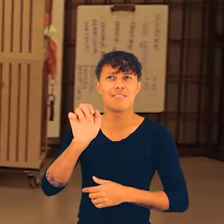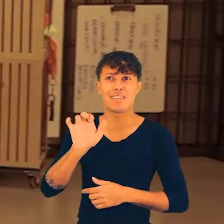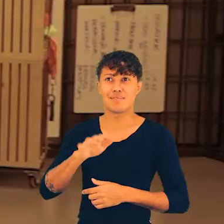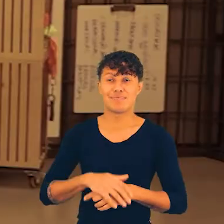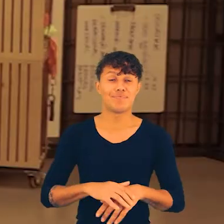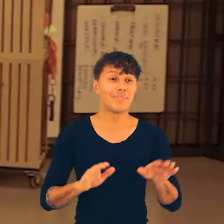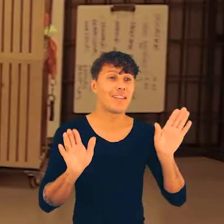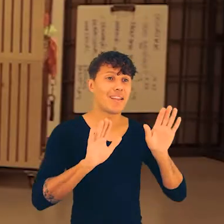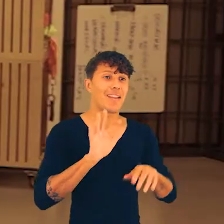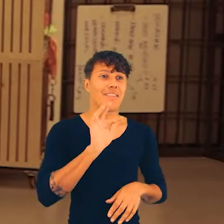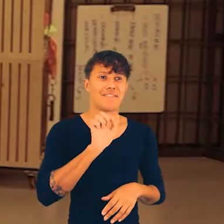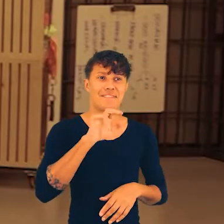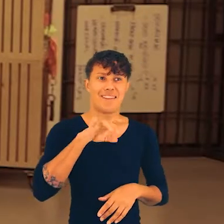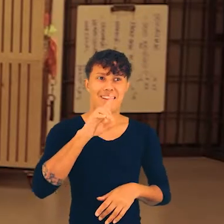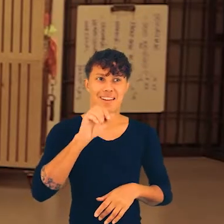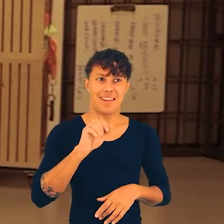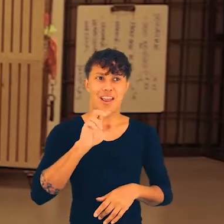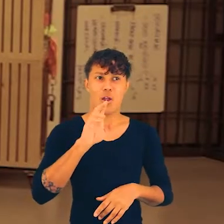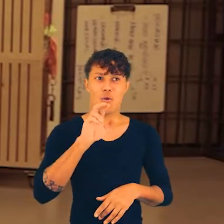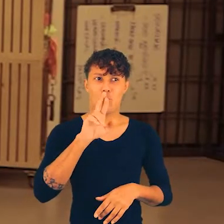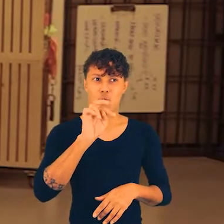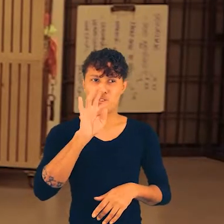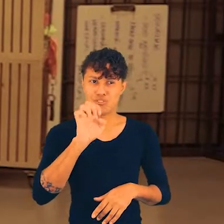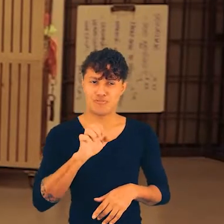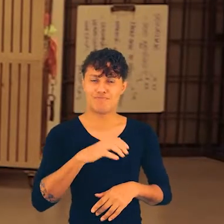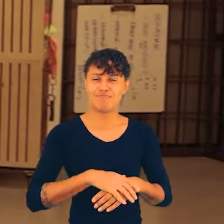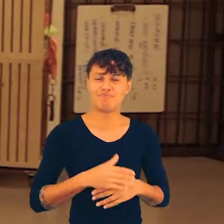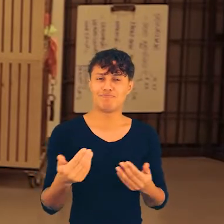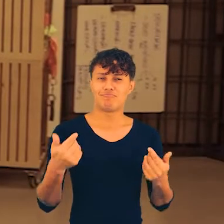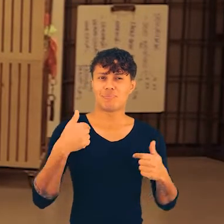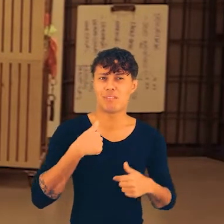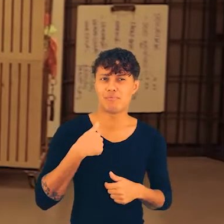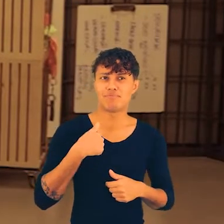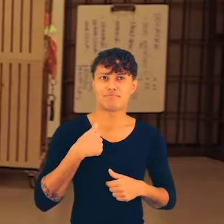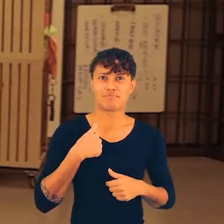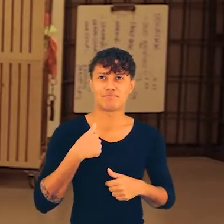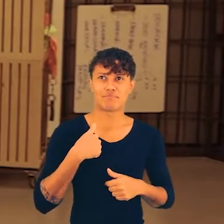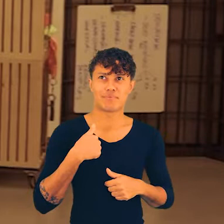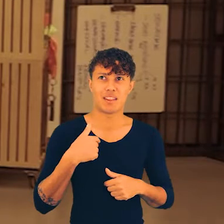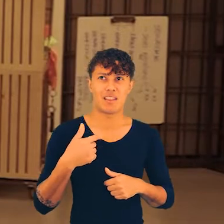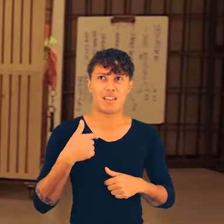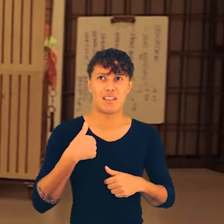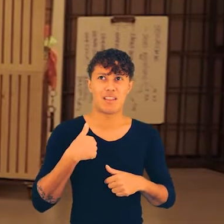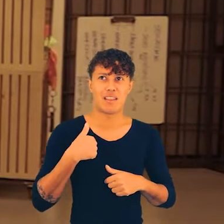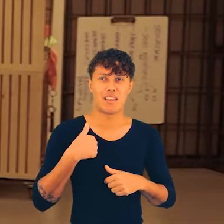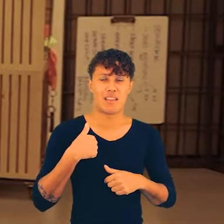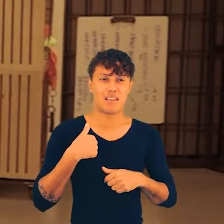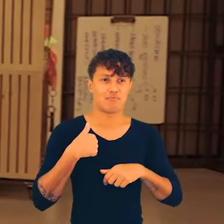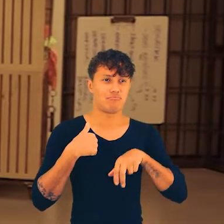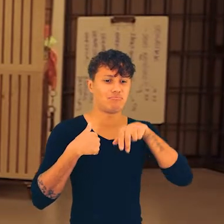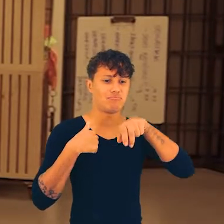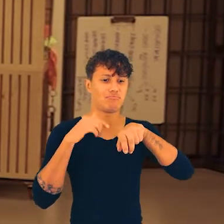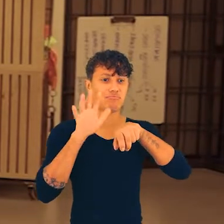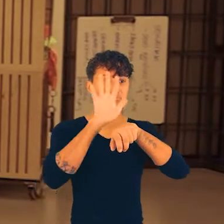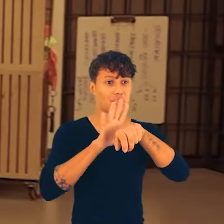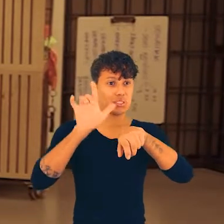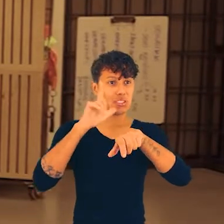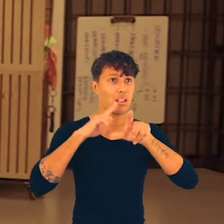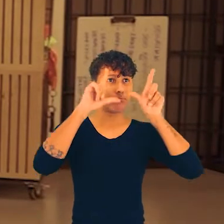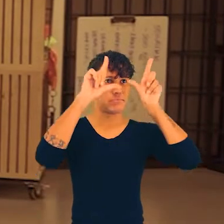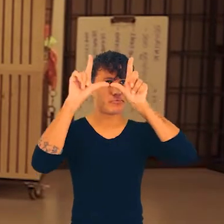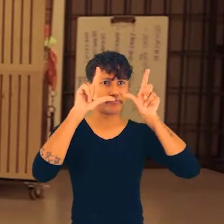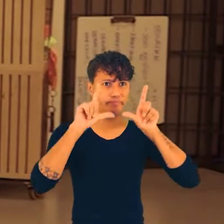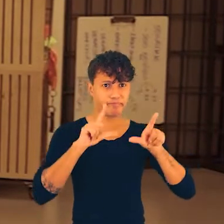você? Bom, gente, eu sou a Fernanda Curti. Eu estou na frente de um fundo, com